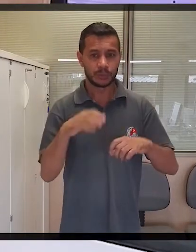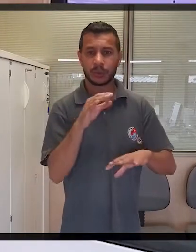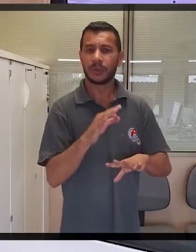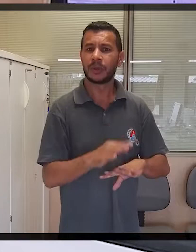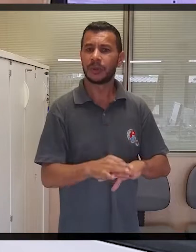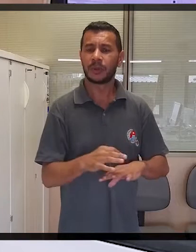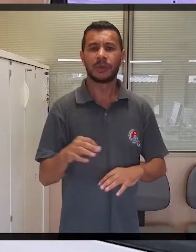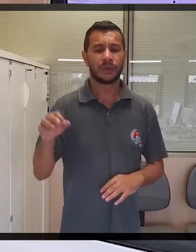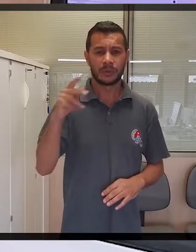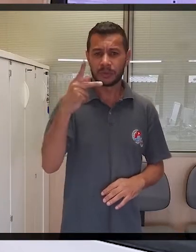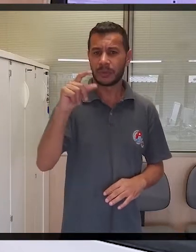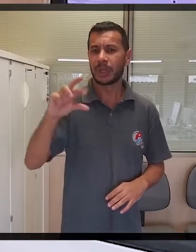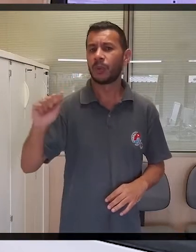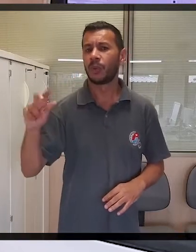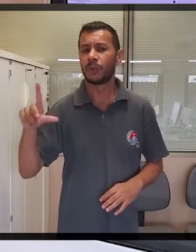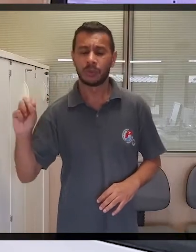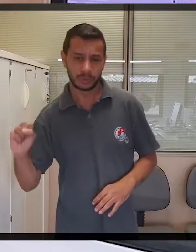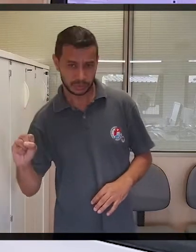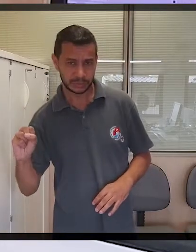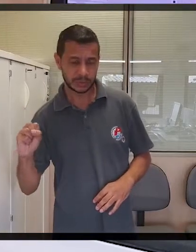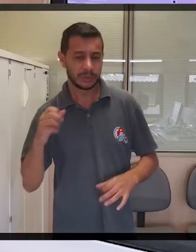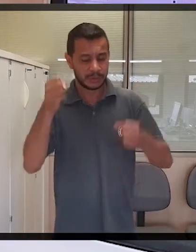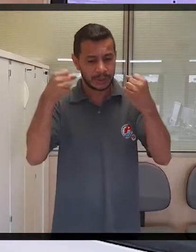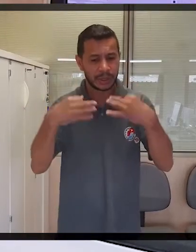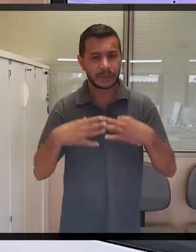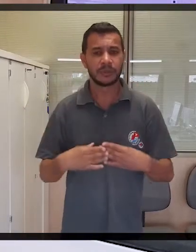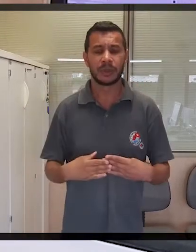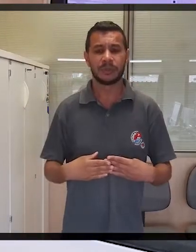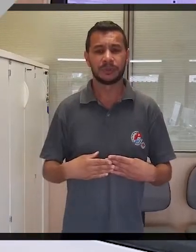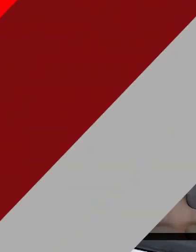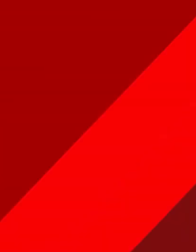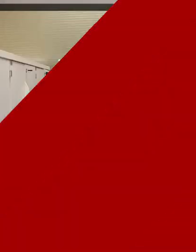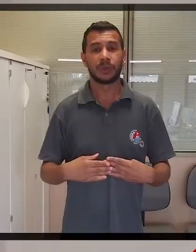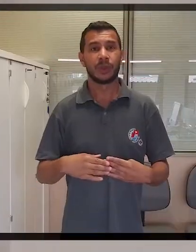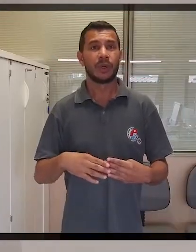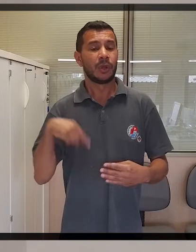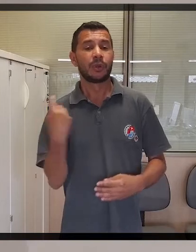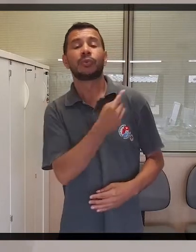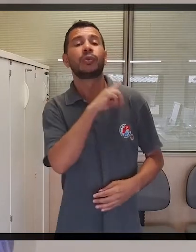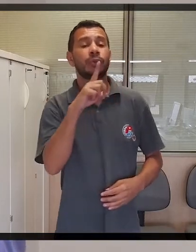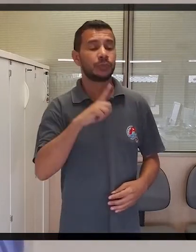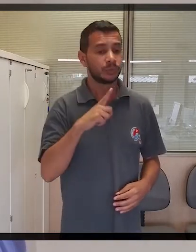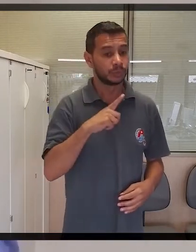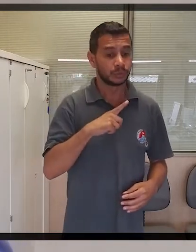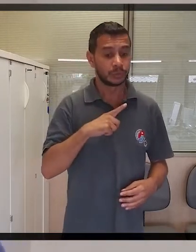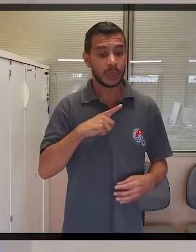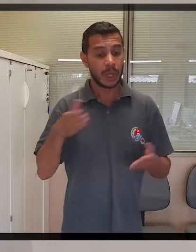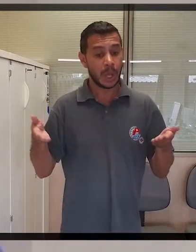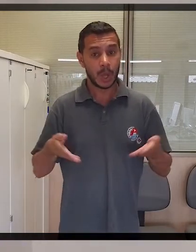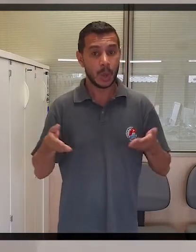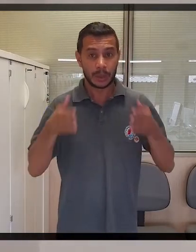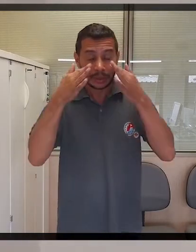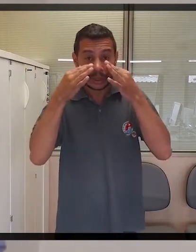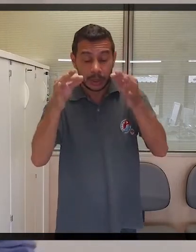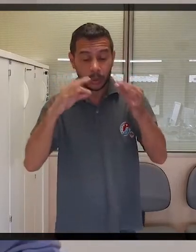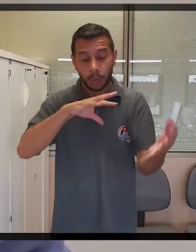médico do trabalho do sindicato, vai falar um pouquinho para a gente sobre esta doença. É bem, nós estamos em uma fase de alerta agora geral,